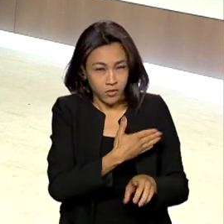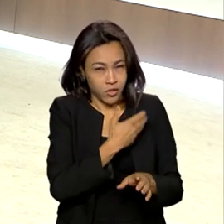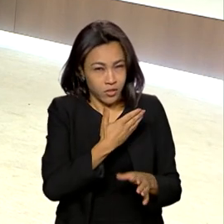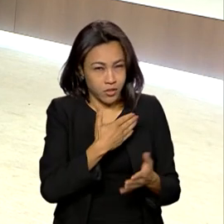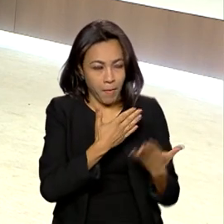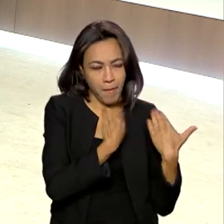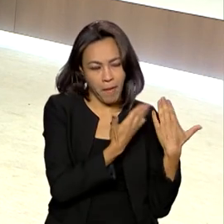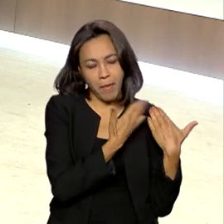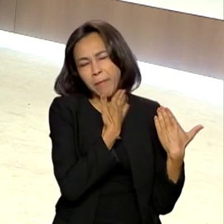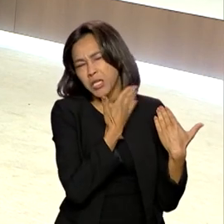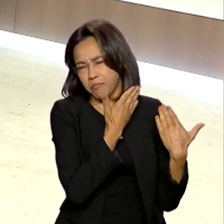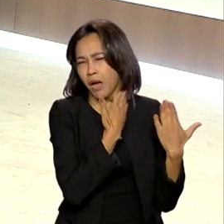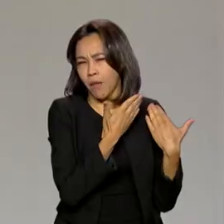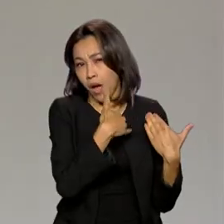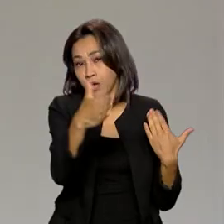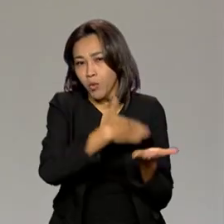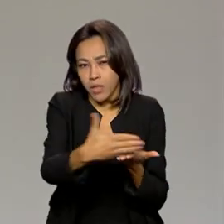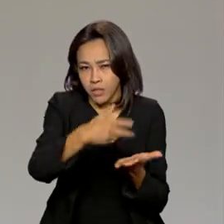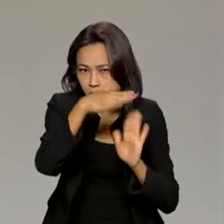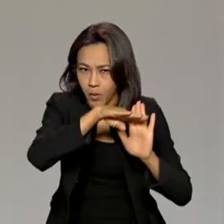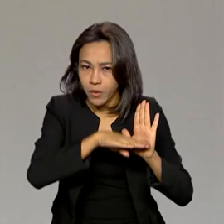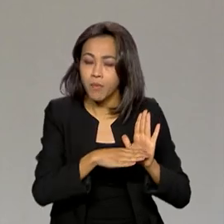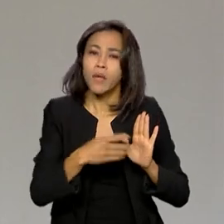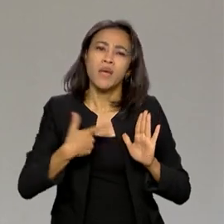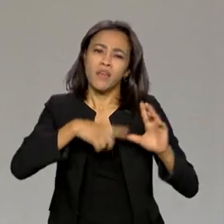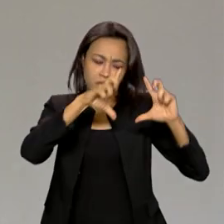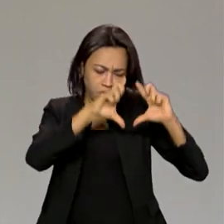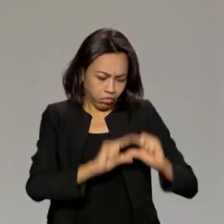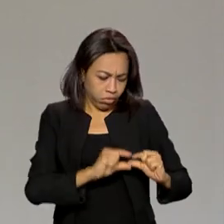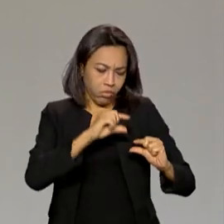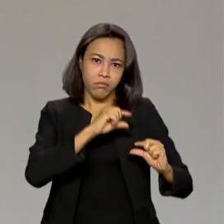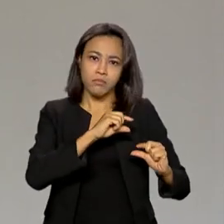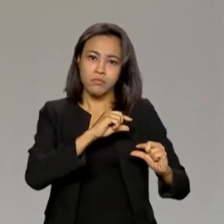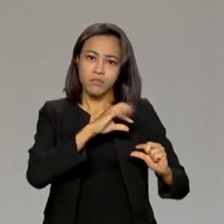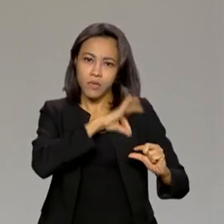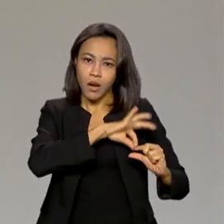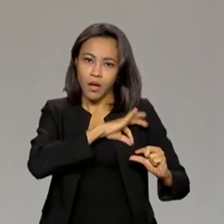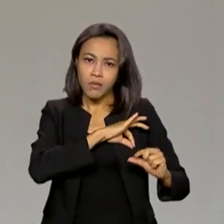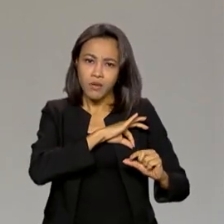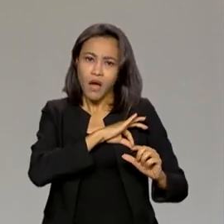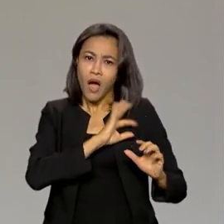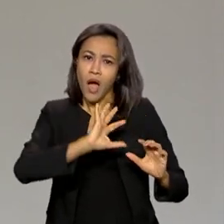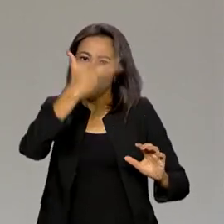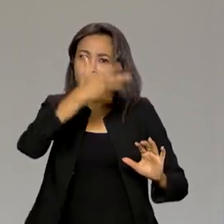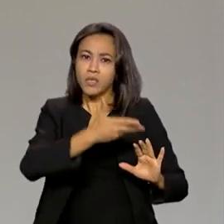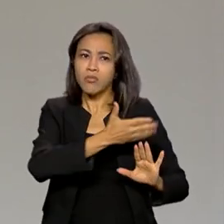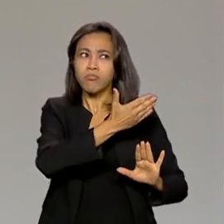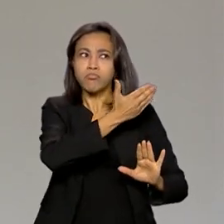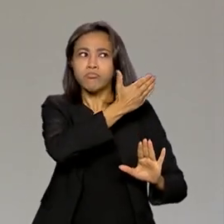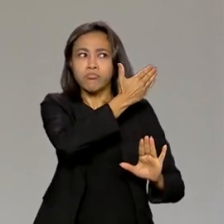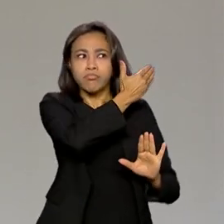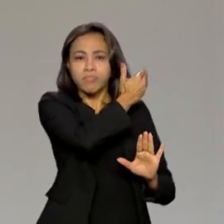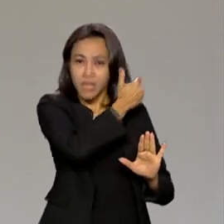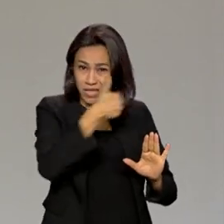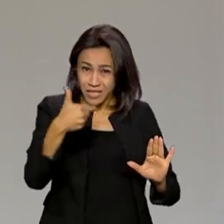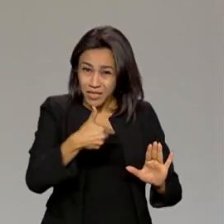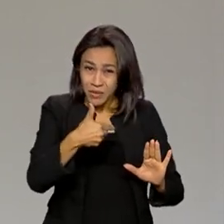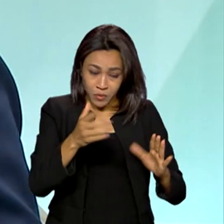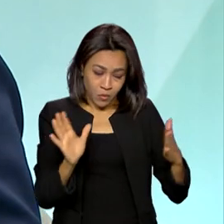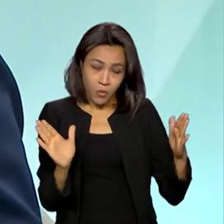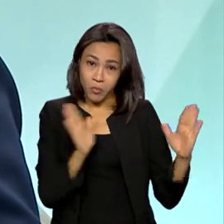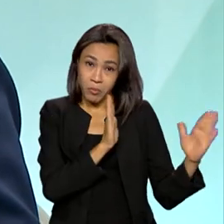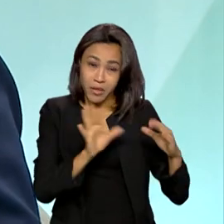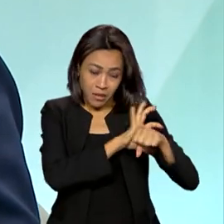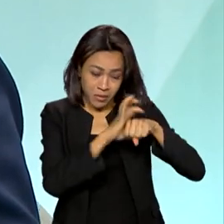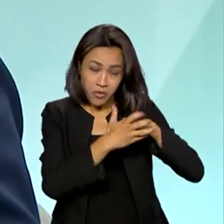fazendo um bate-papo aqui, que essa queda na renda média já é observada há um tempo. Há uns 5 anos. pandemia, esse processo agudizou, é isso?